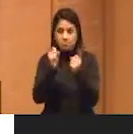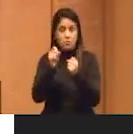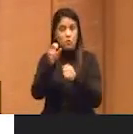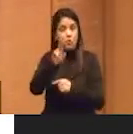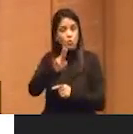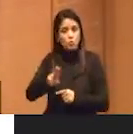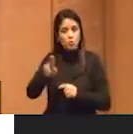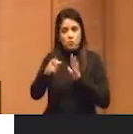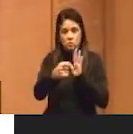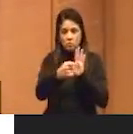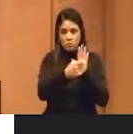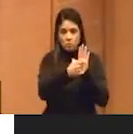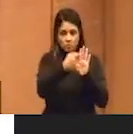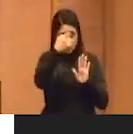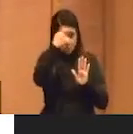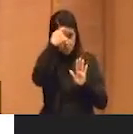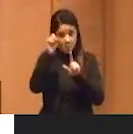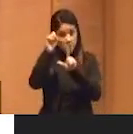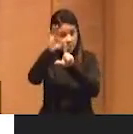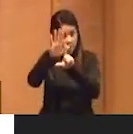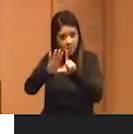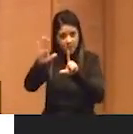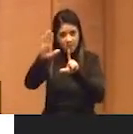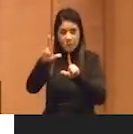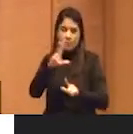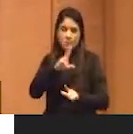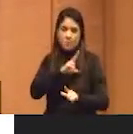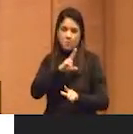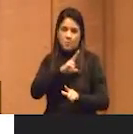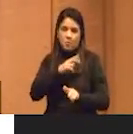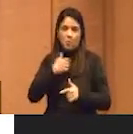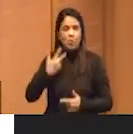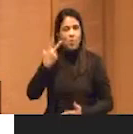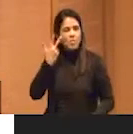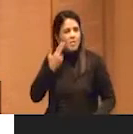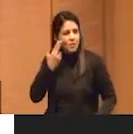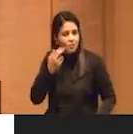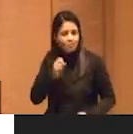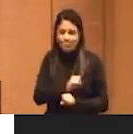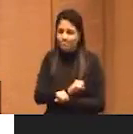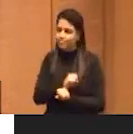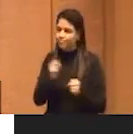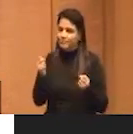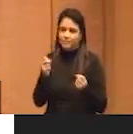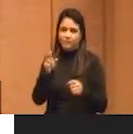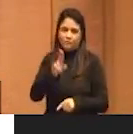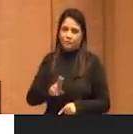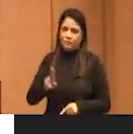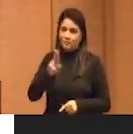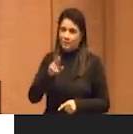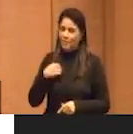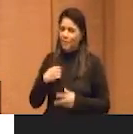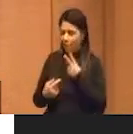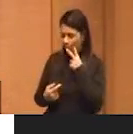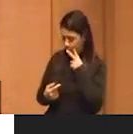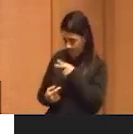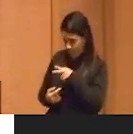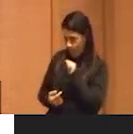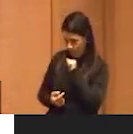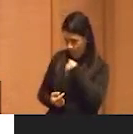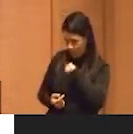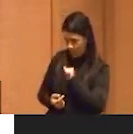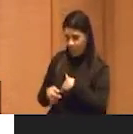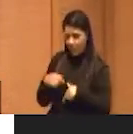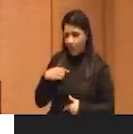softwares e plataformas proprietárias como se isso fosse natural. Viu, Ana? Eu vi você falar em voz